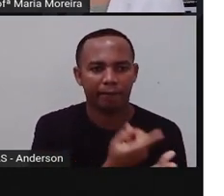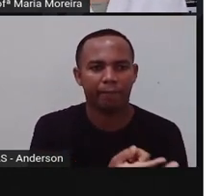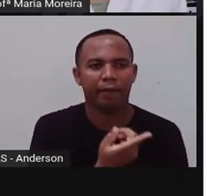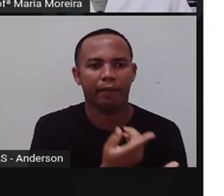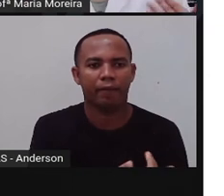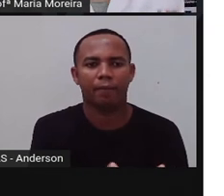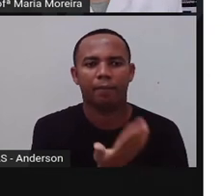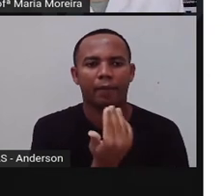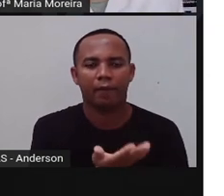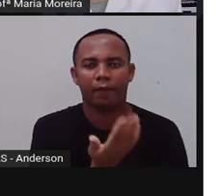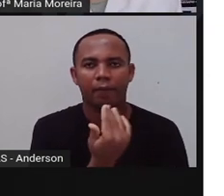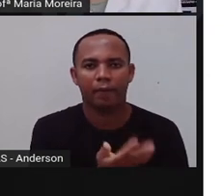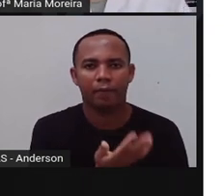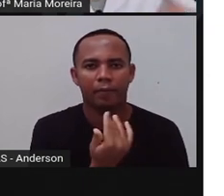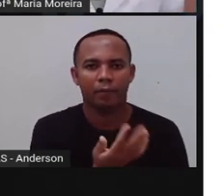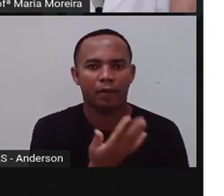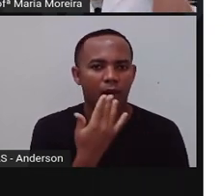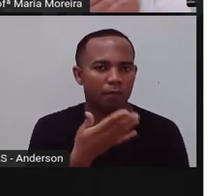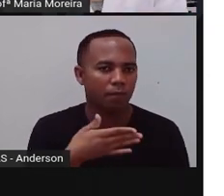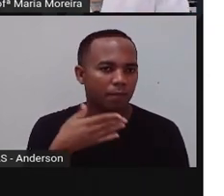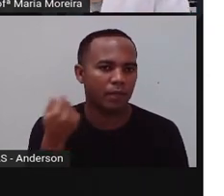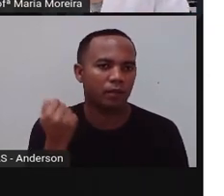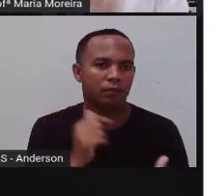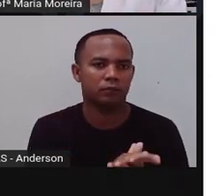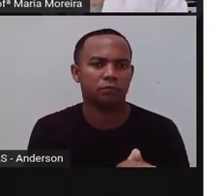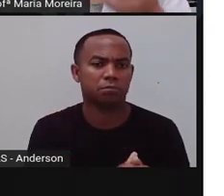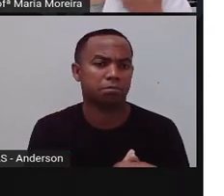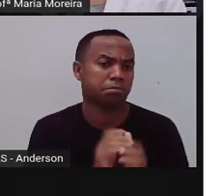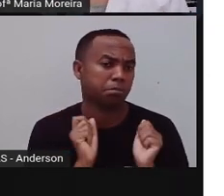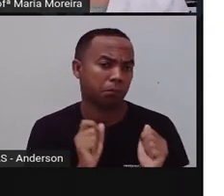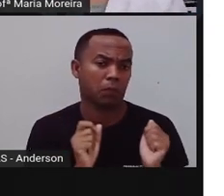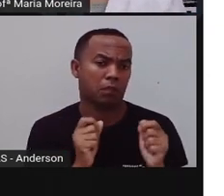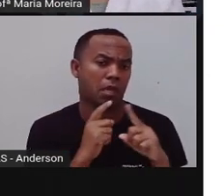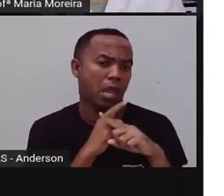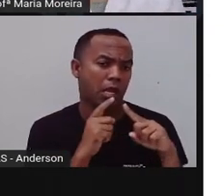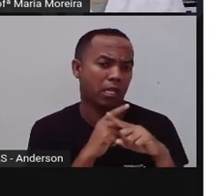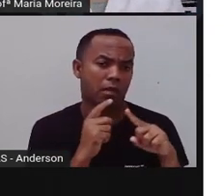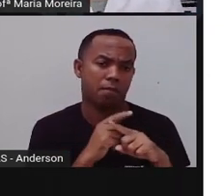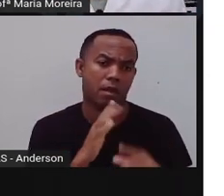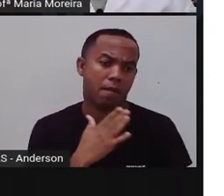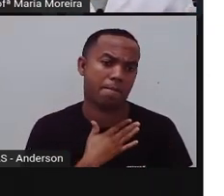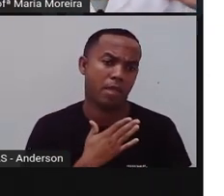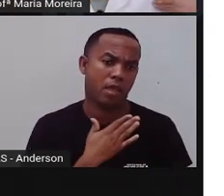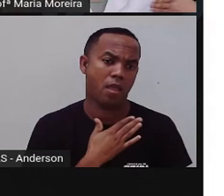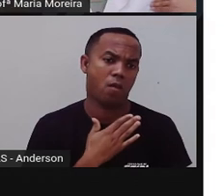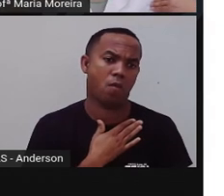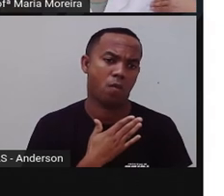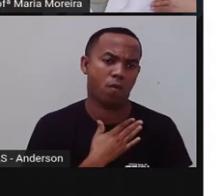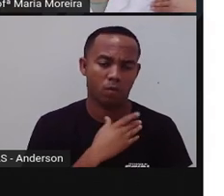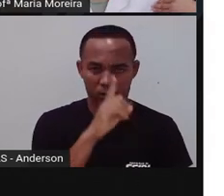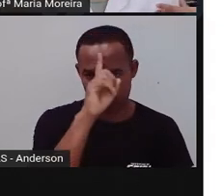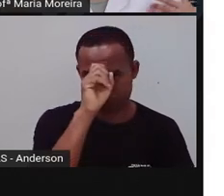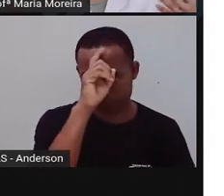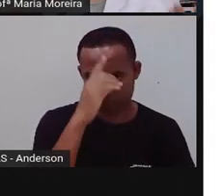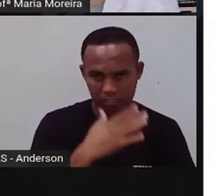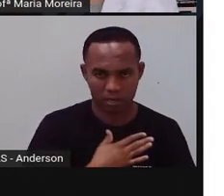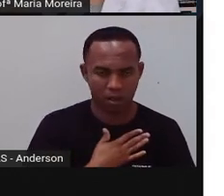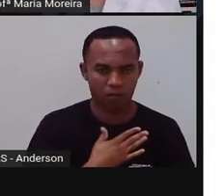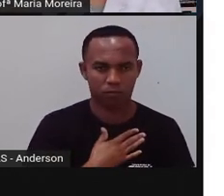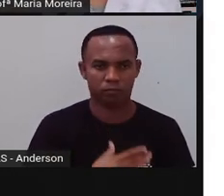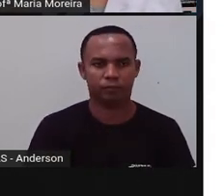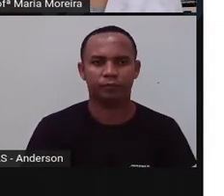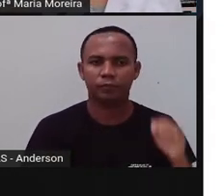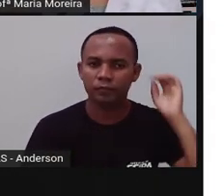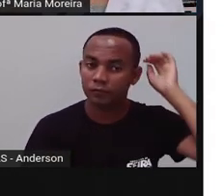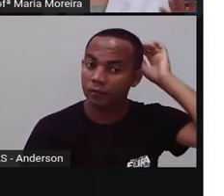cobrar, da forma que a gente achasse melhor. Vocês poderiam reclamar o que quisessem, mas agora era de quem? Nosso. Tá? E assim,